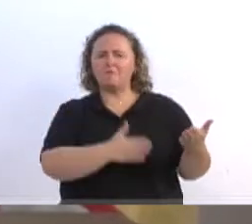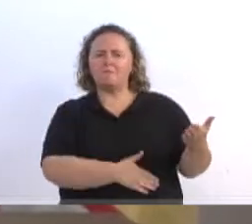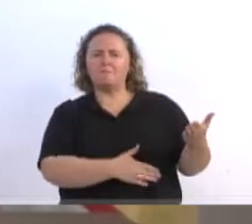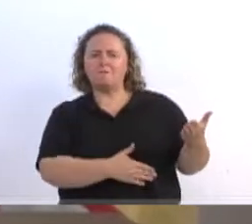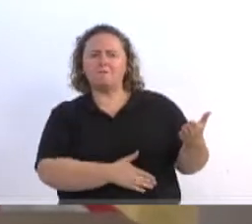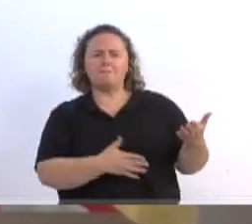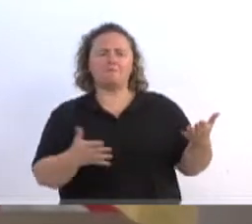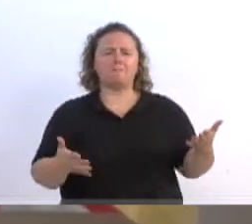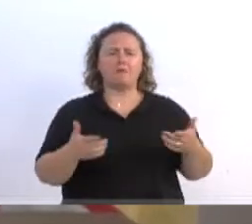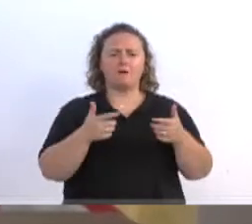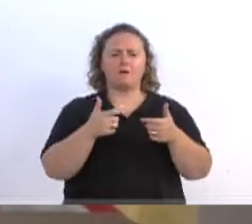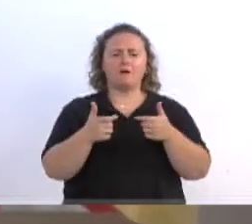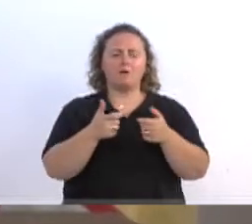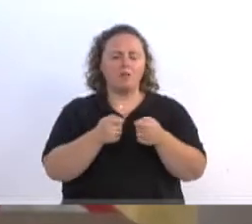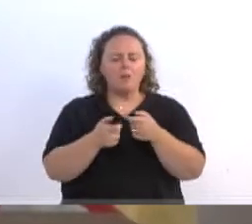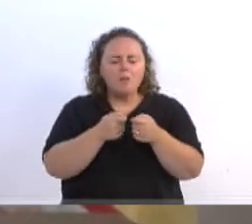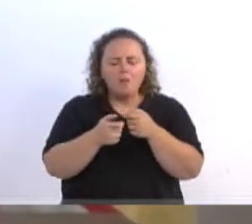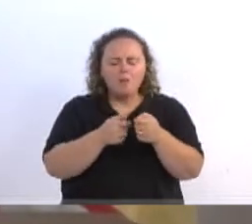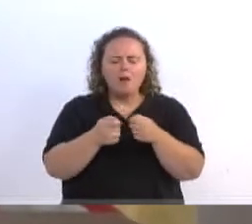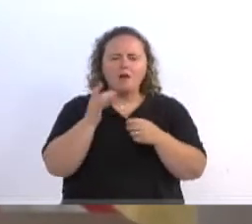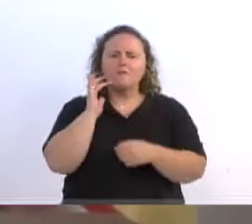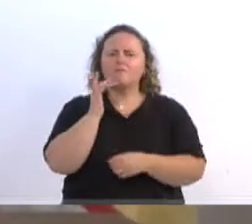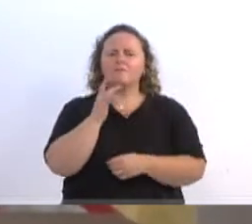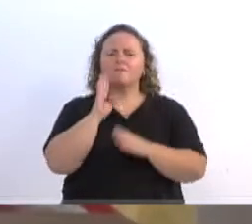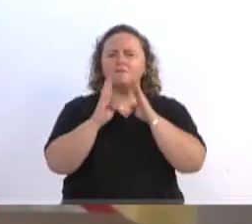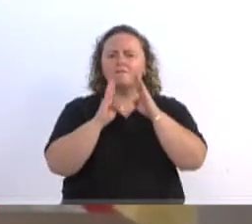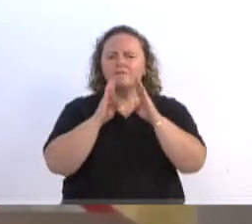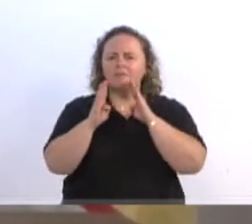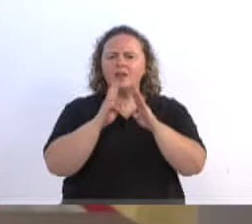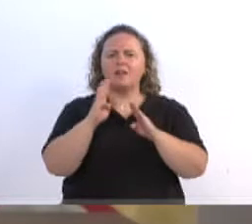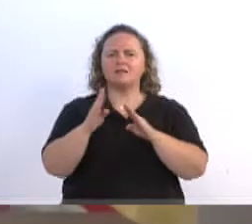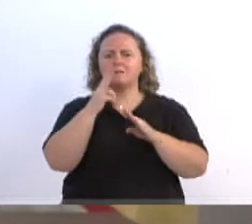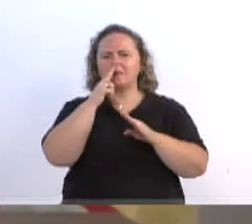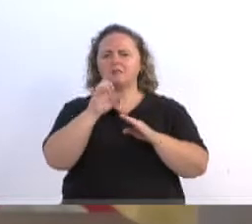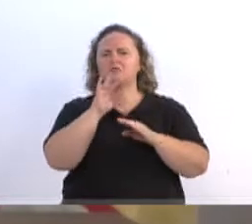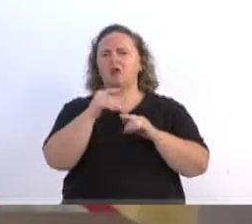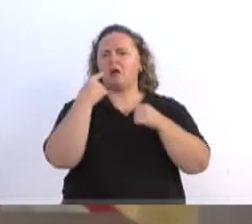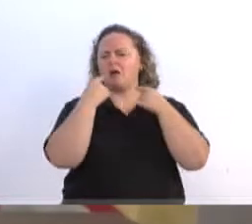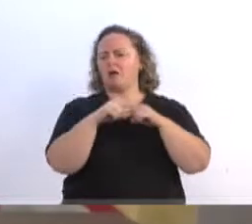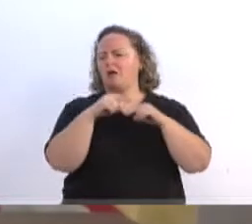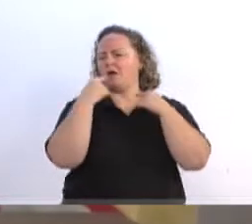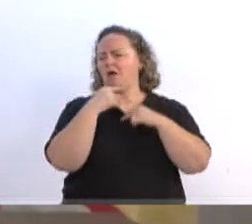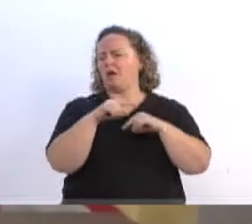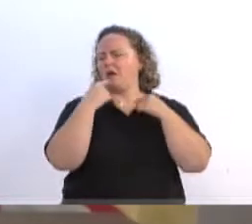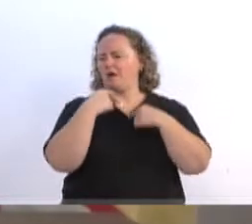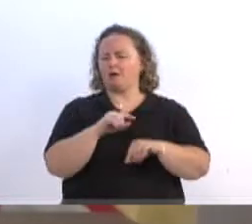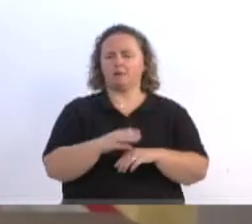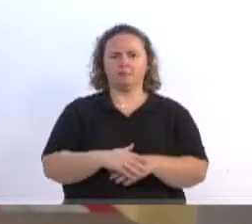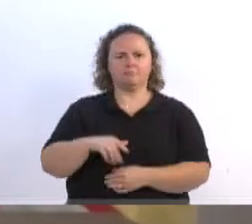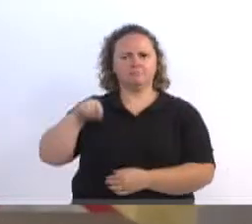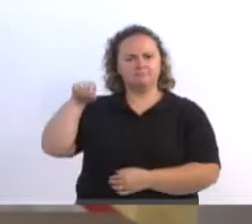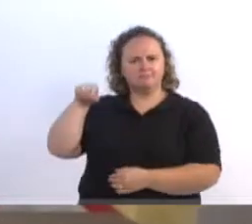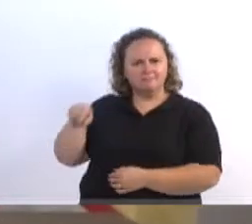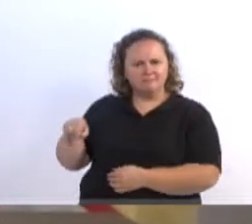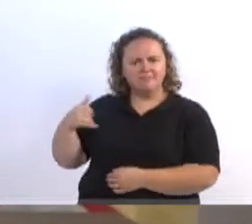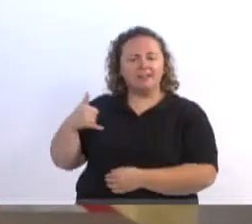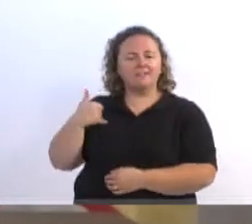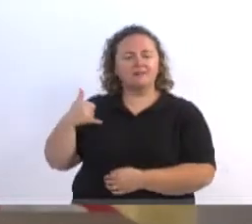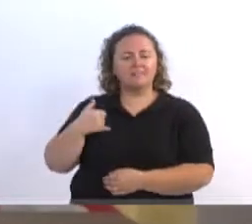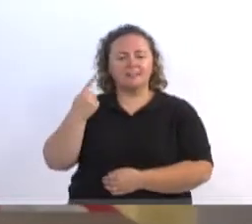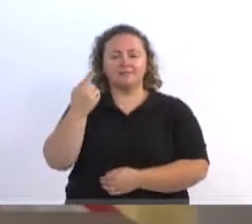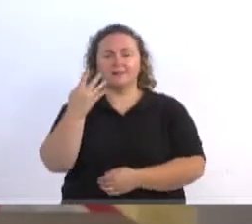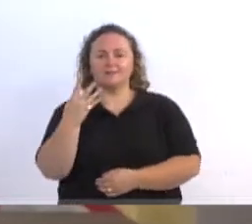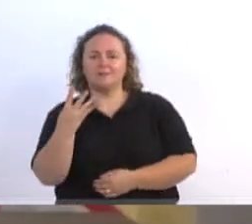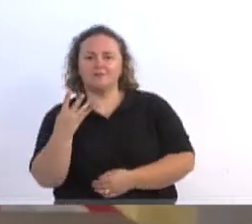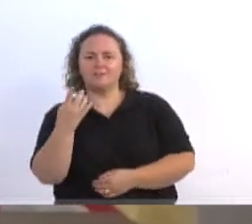o dia inteiro no Facebook denegrindo a imagem dos que fazem. E aqui, essas crianças são crianças de 14 a 16 anos.